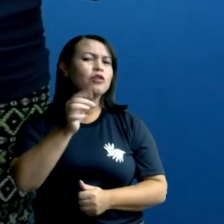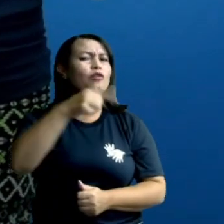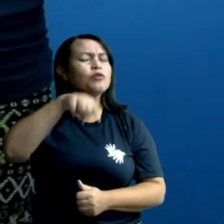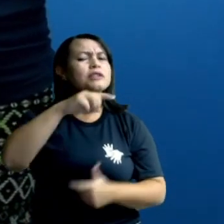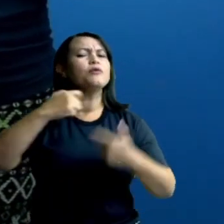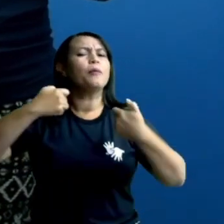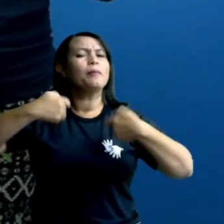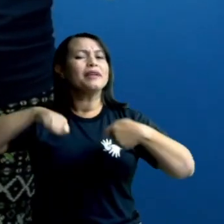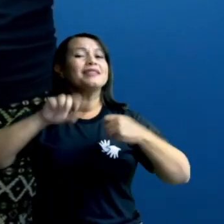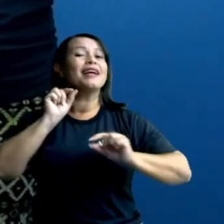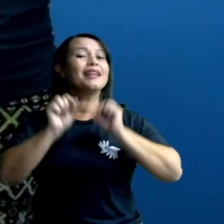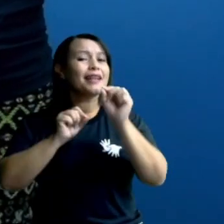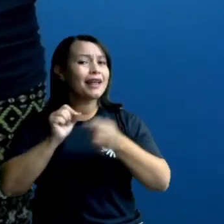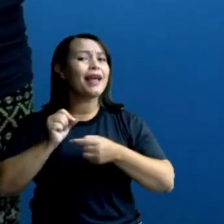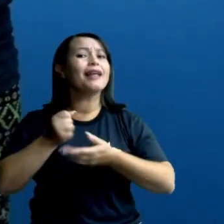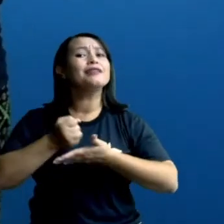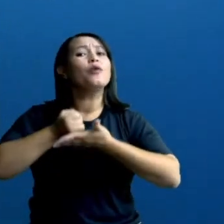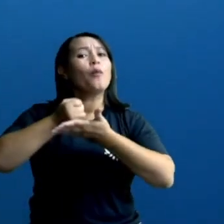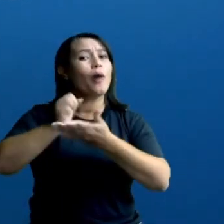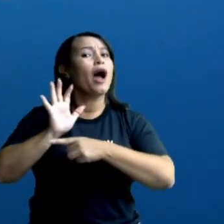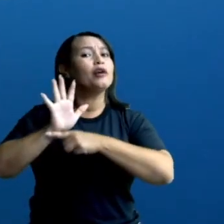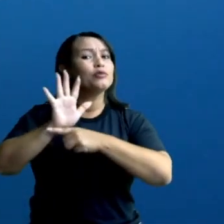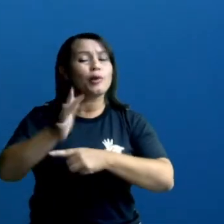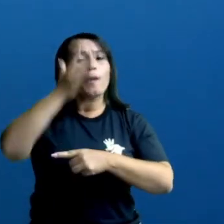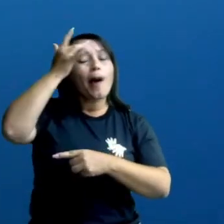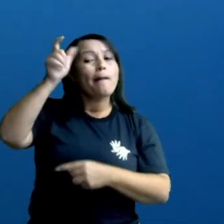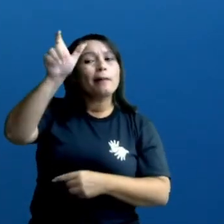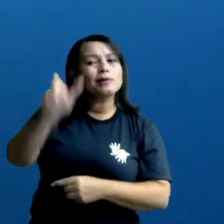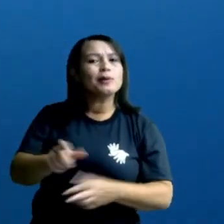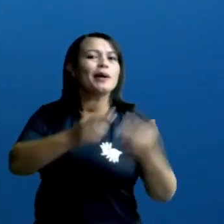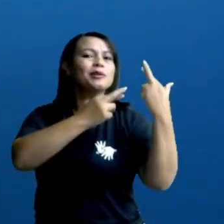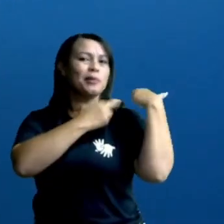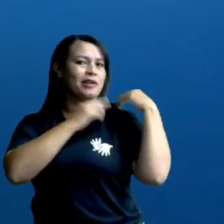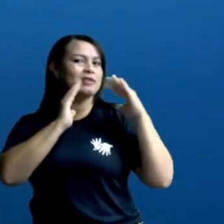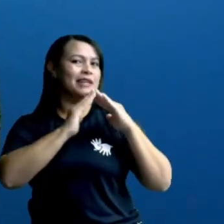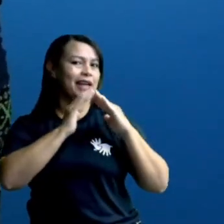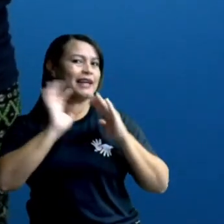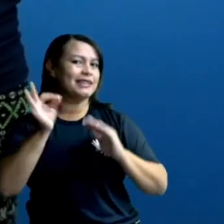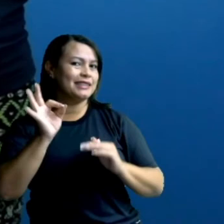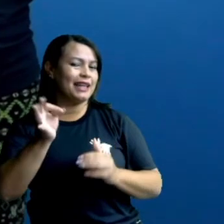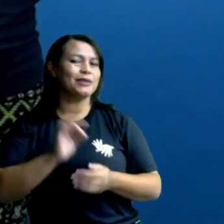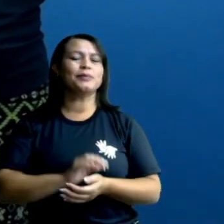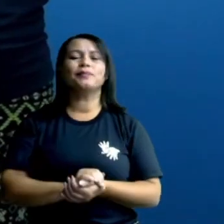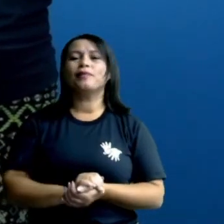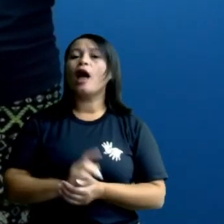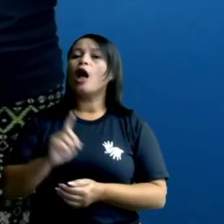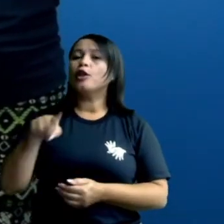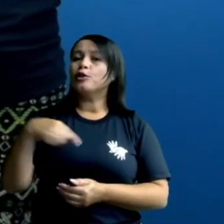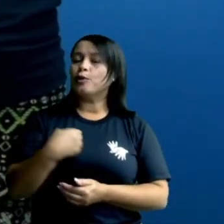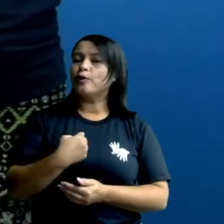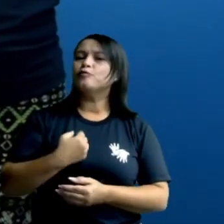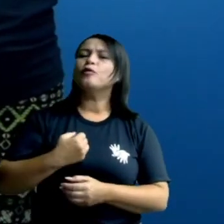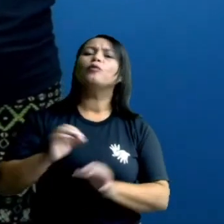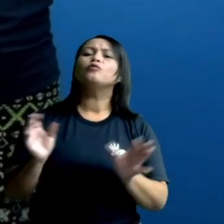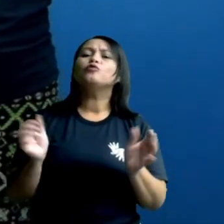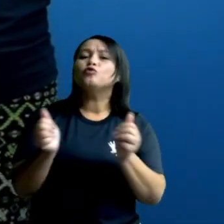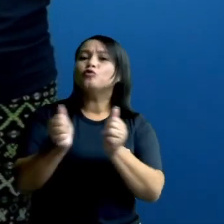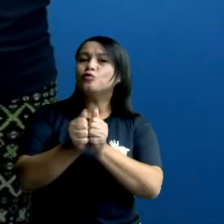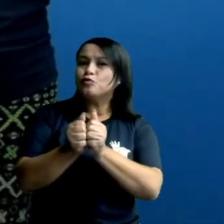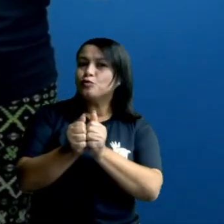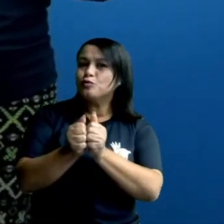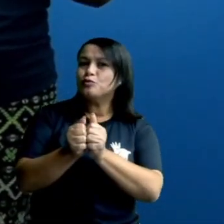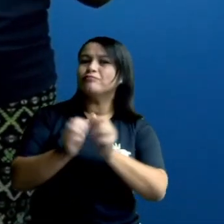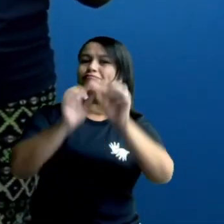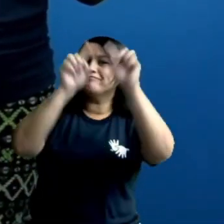Vocês vão precisar da ajuda de alguém, algum responsável de casa, tá certo? Nós vamos construir um mural.